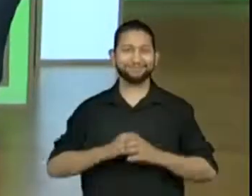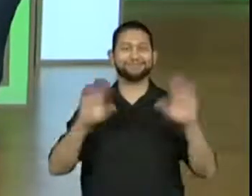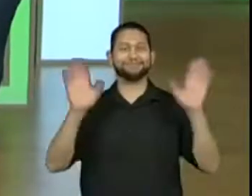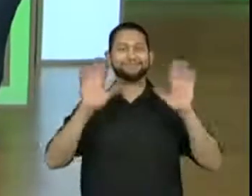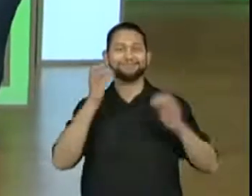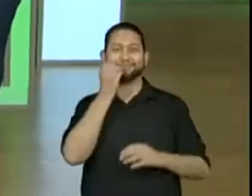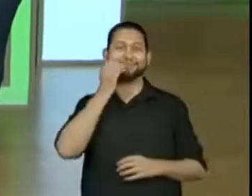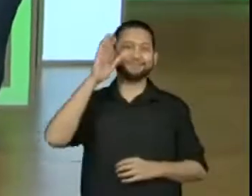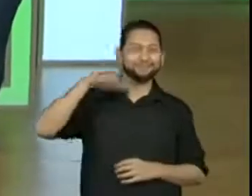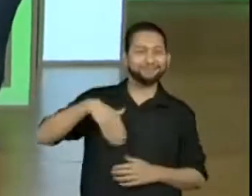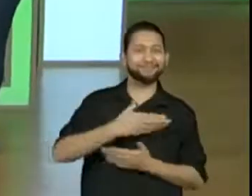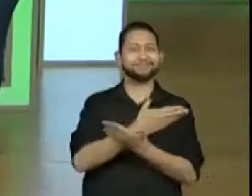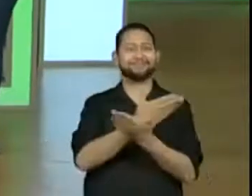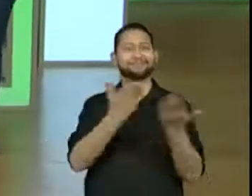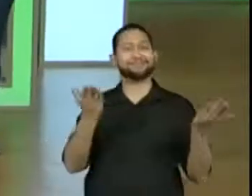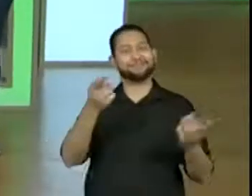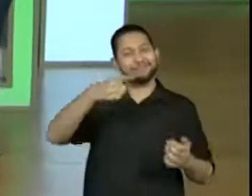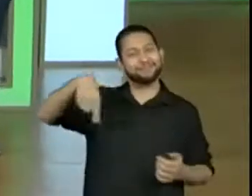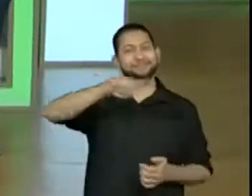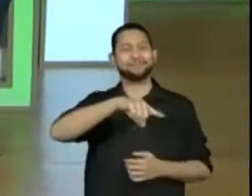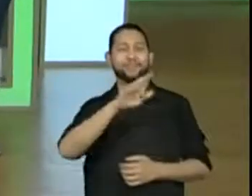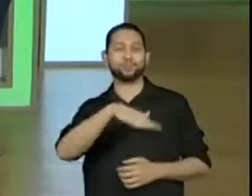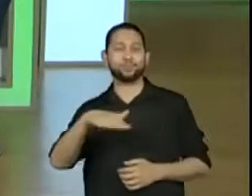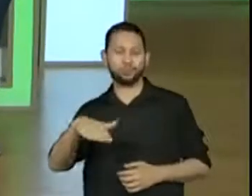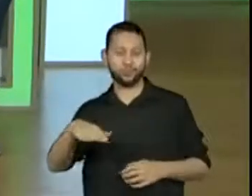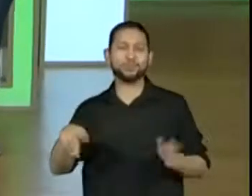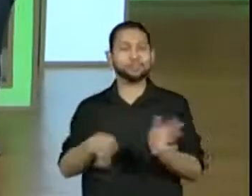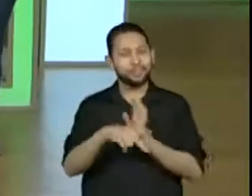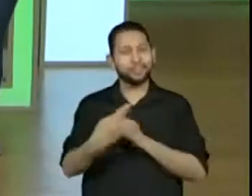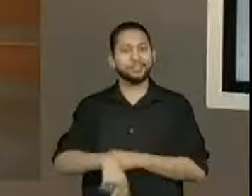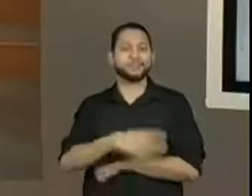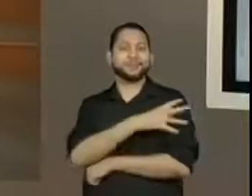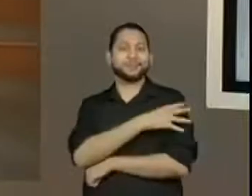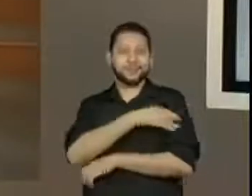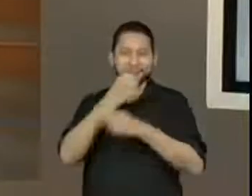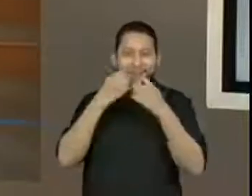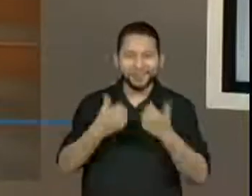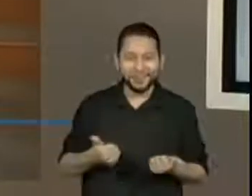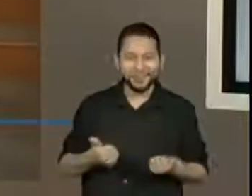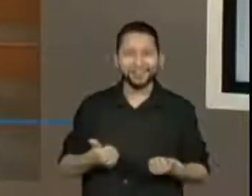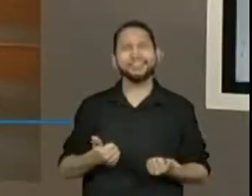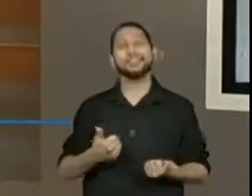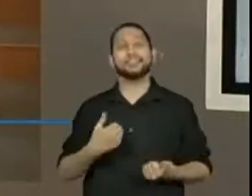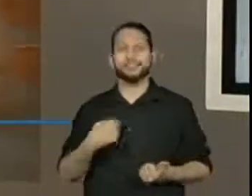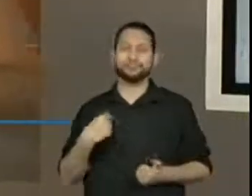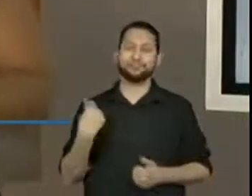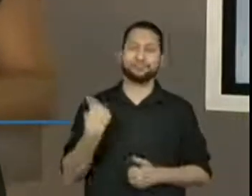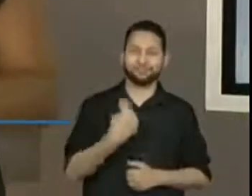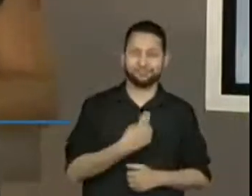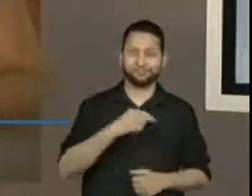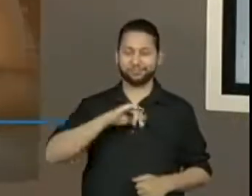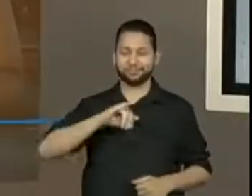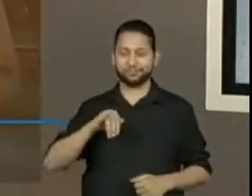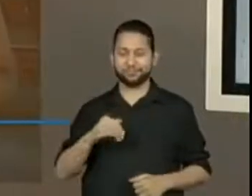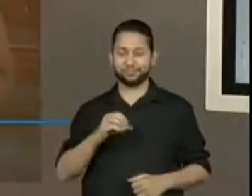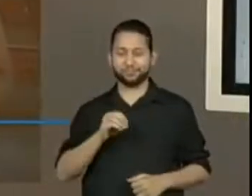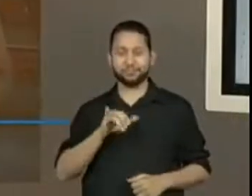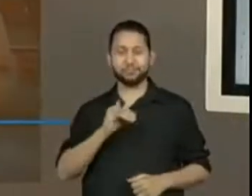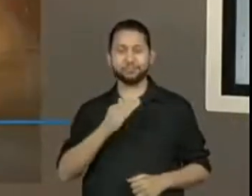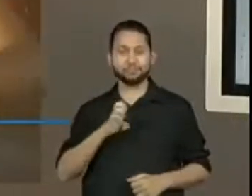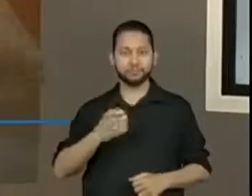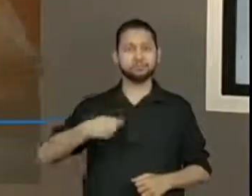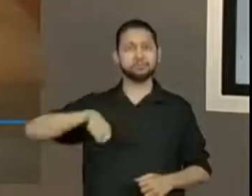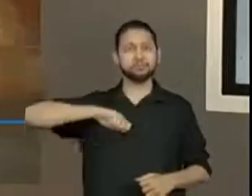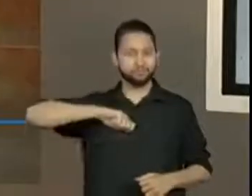Boa tarde, alunos do quarto ano. Tudo bom com vocês? Eu sou a professora Joyce, essa é mais uma aula de língua